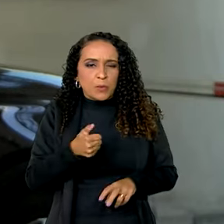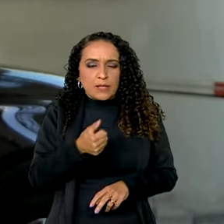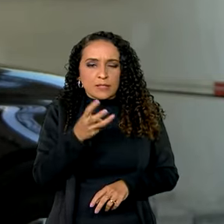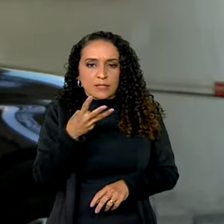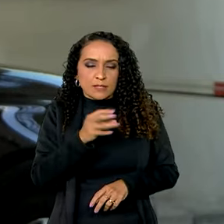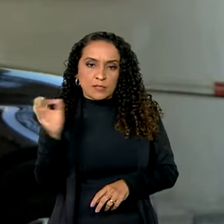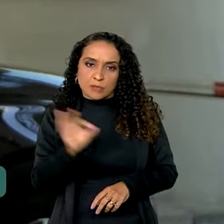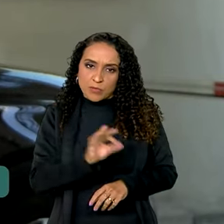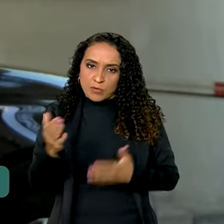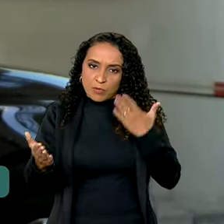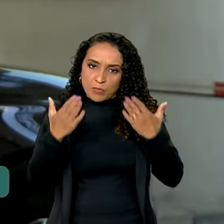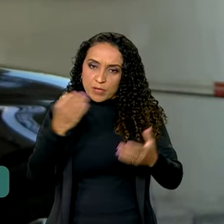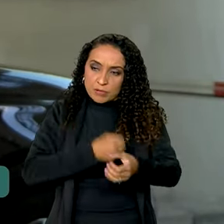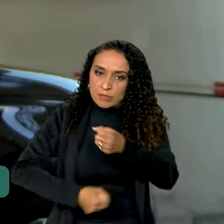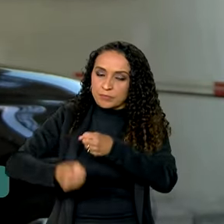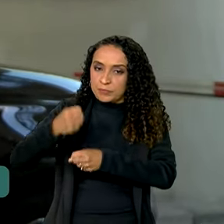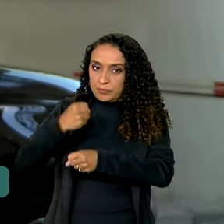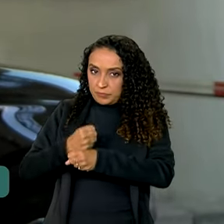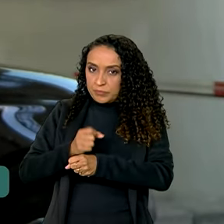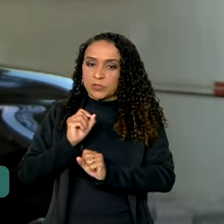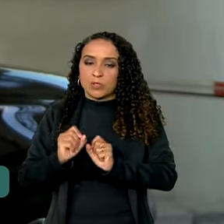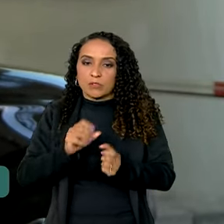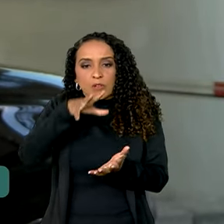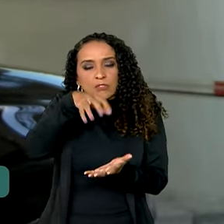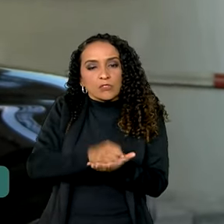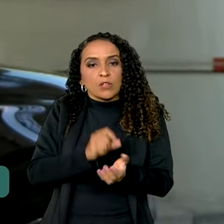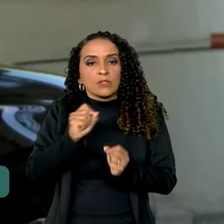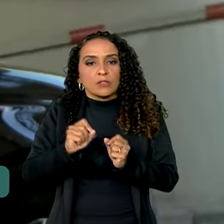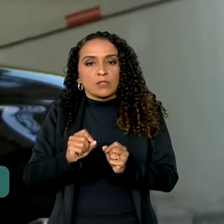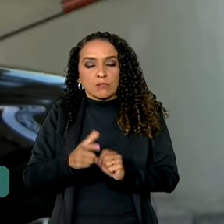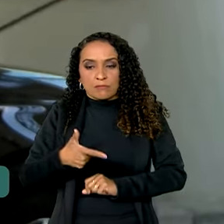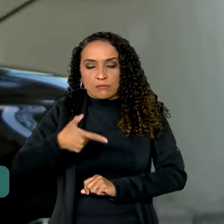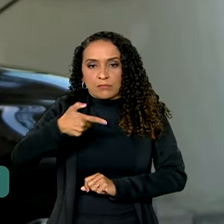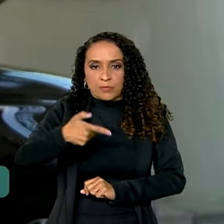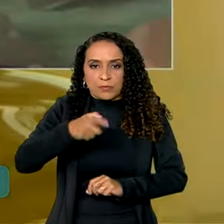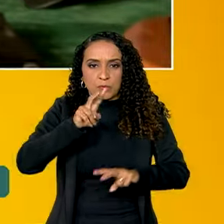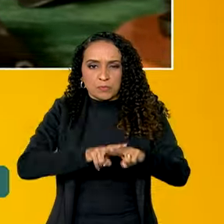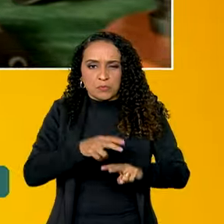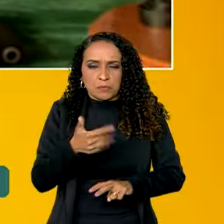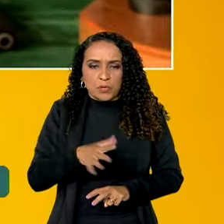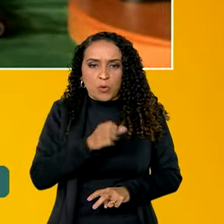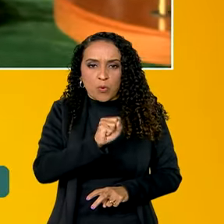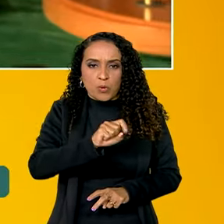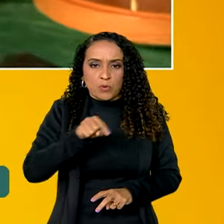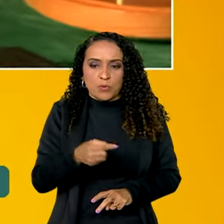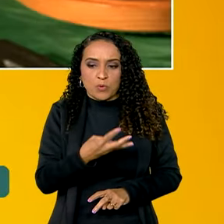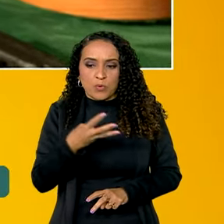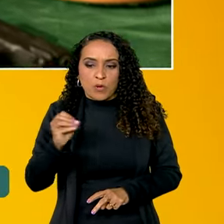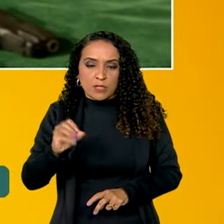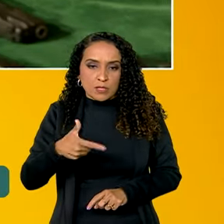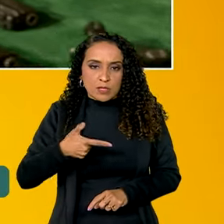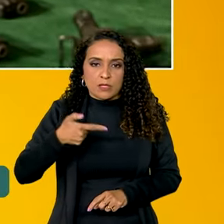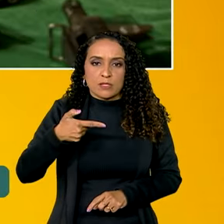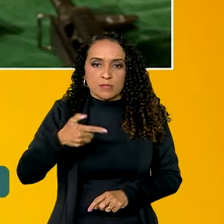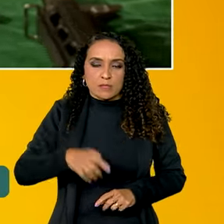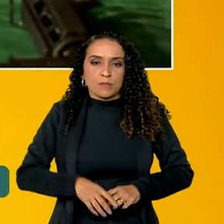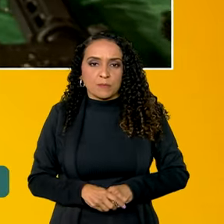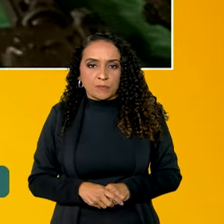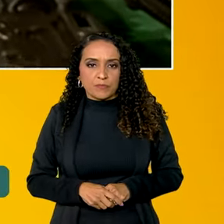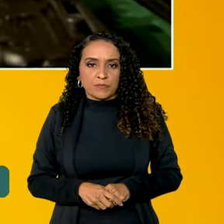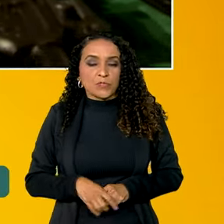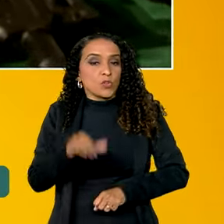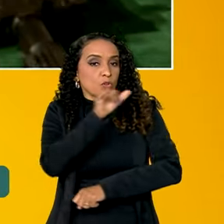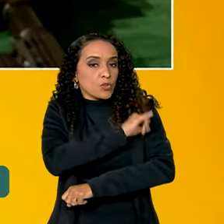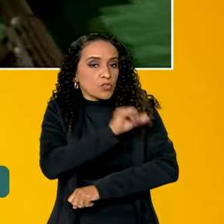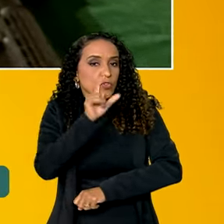% em relação ao ano anterior, quando foram registradas as apreensões de cerca de 8.400 armas de fogo. O